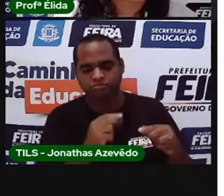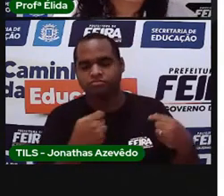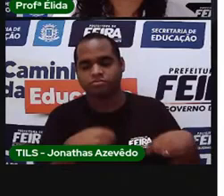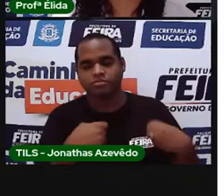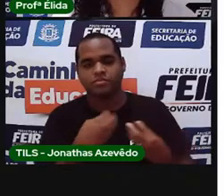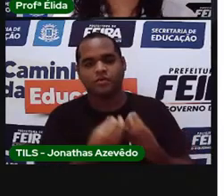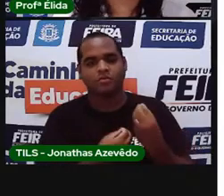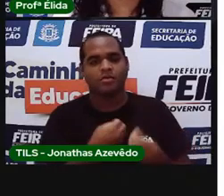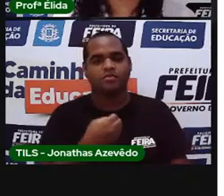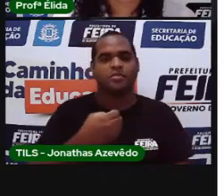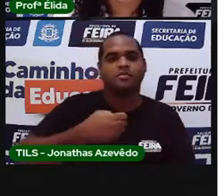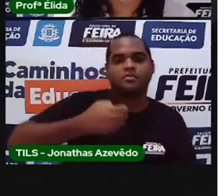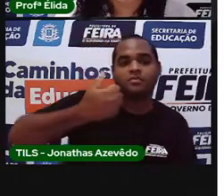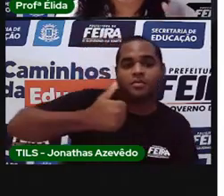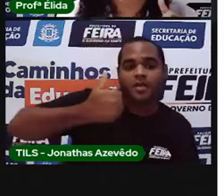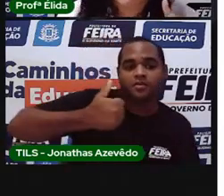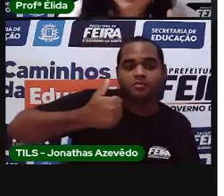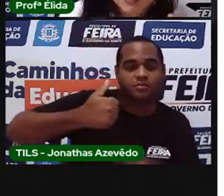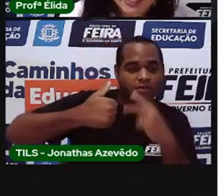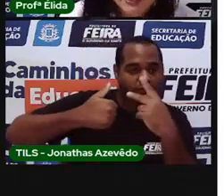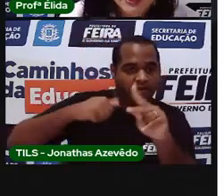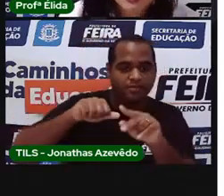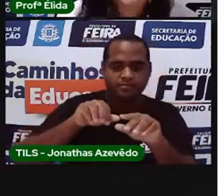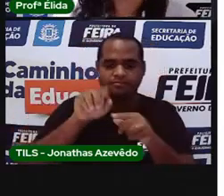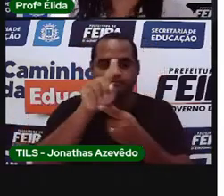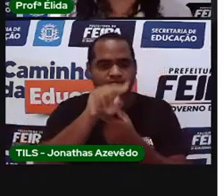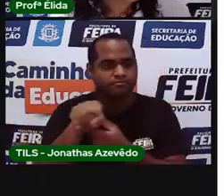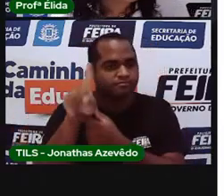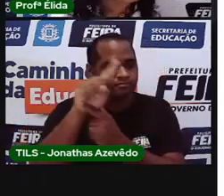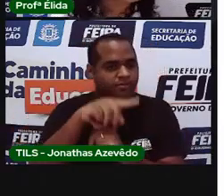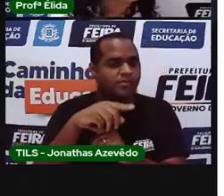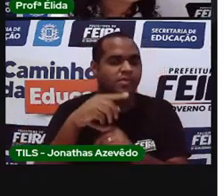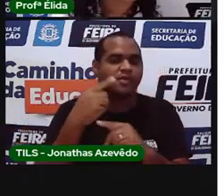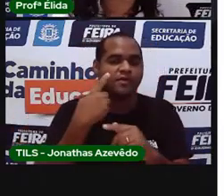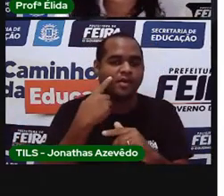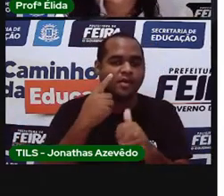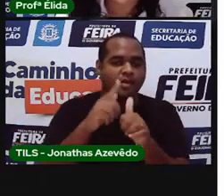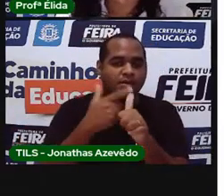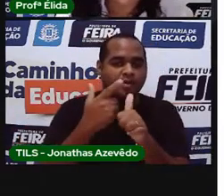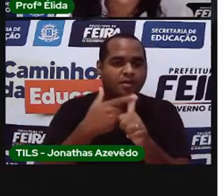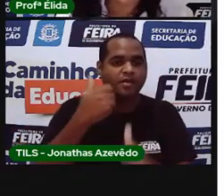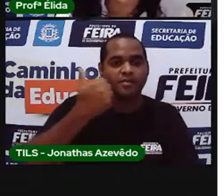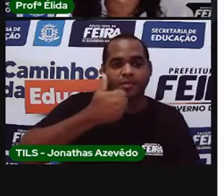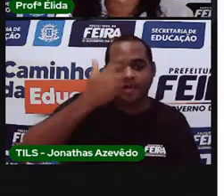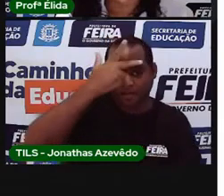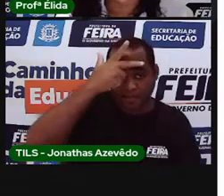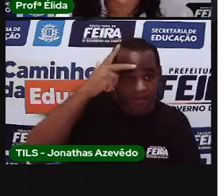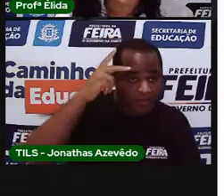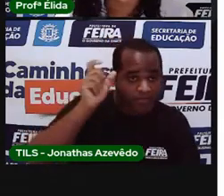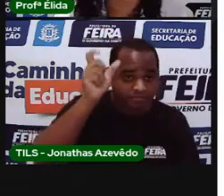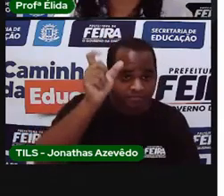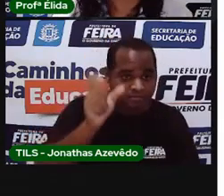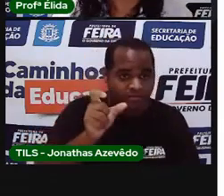você vai circular a primeira e a última pessoa da fila.